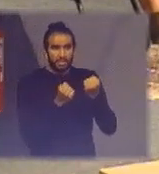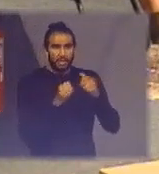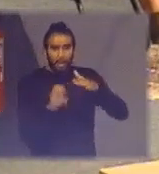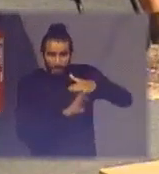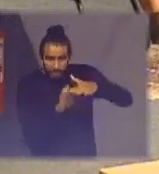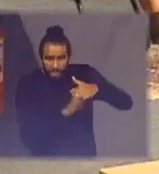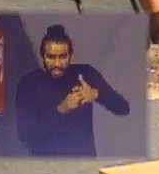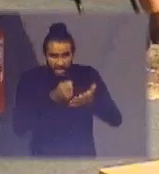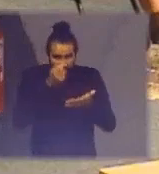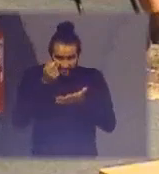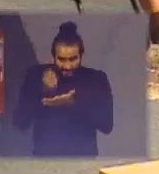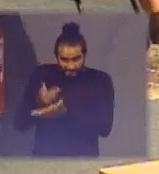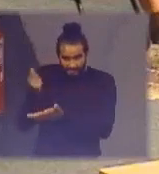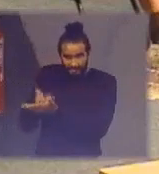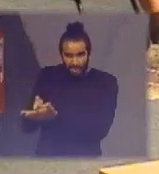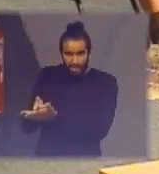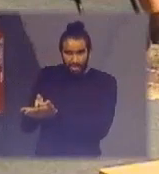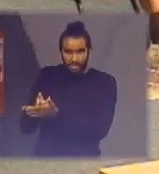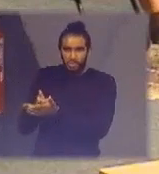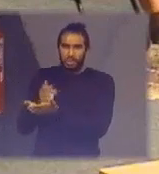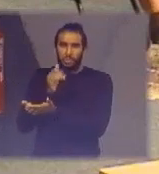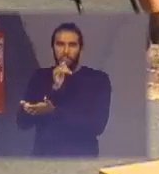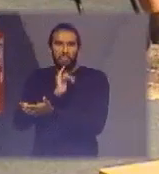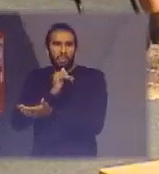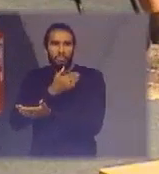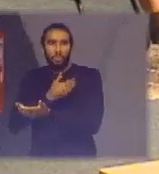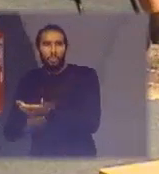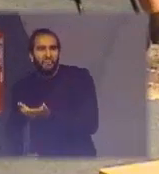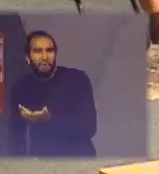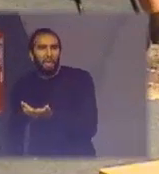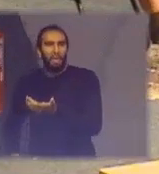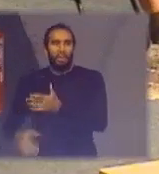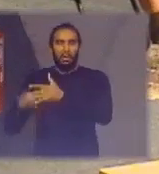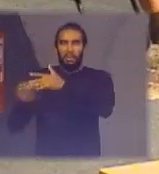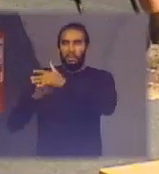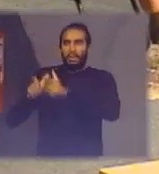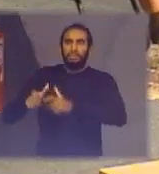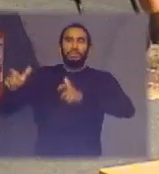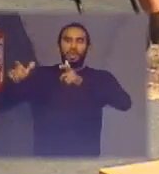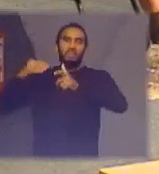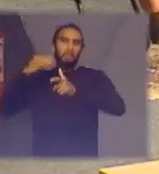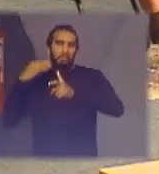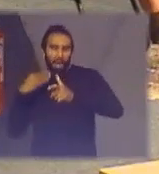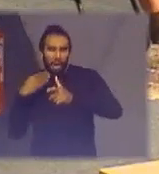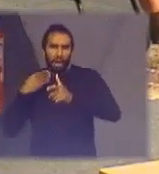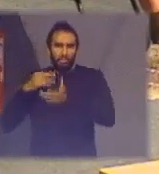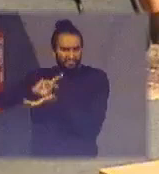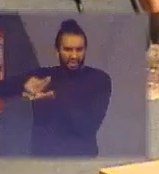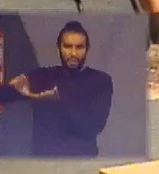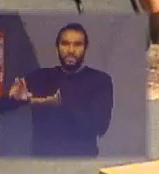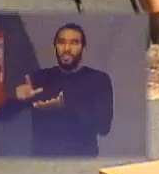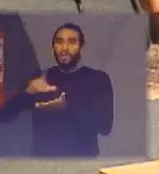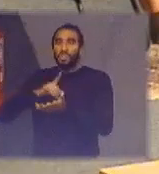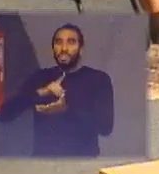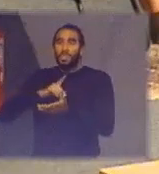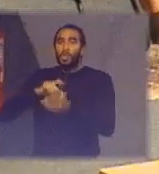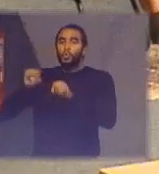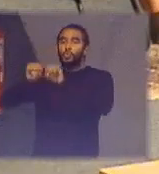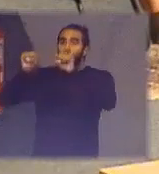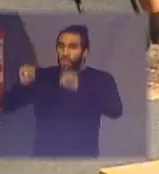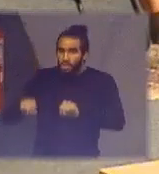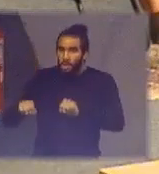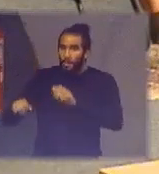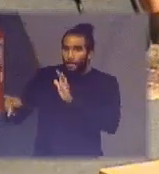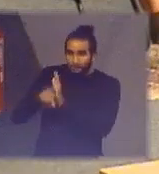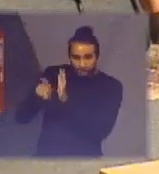por uma pessoa jurídica governo grandes corporações bancos ela ter o sistema de logística reversa